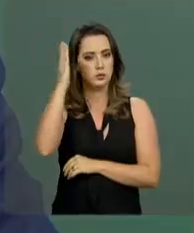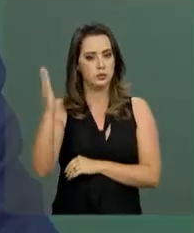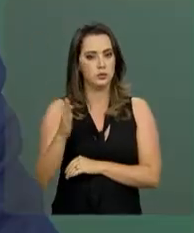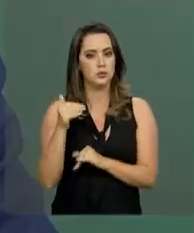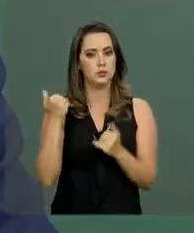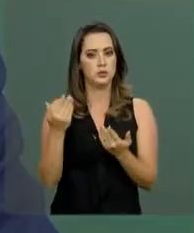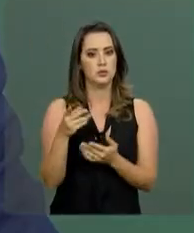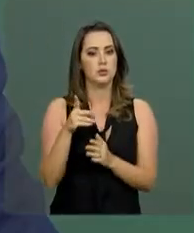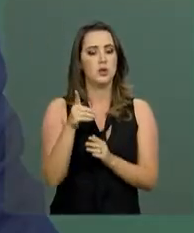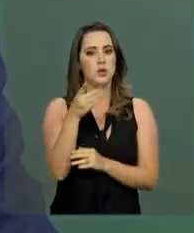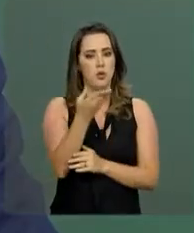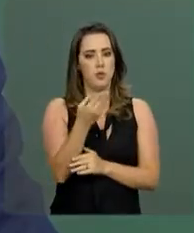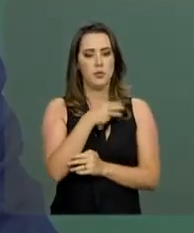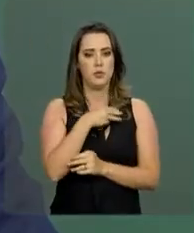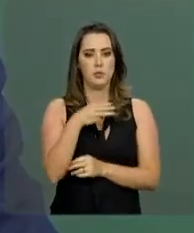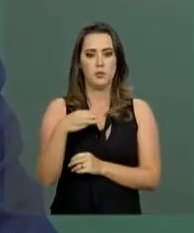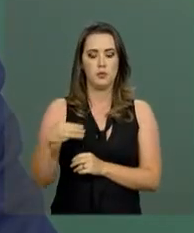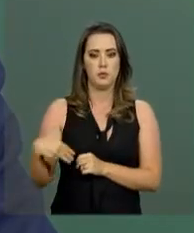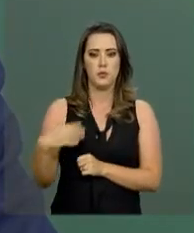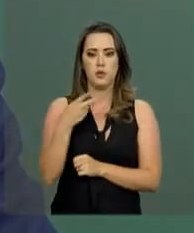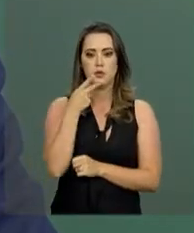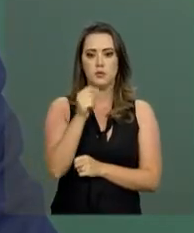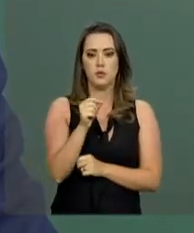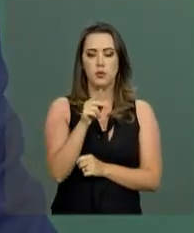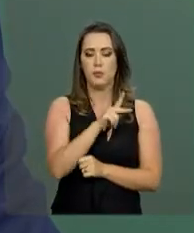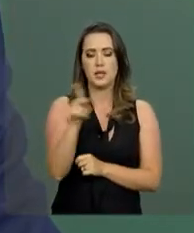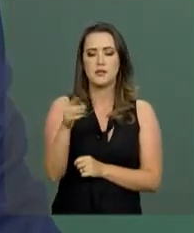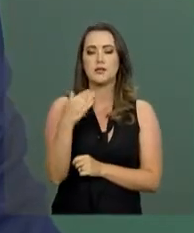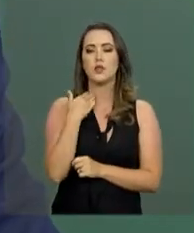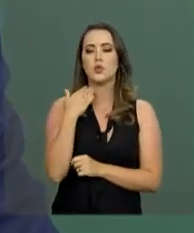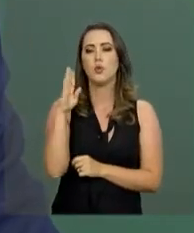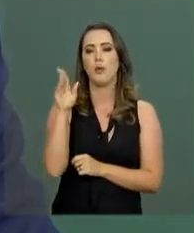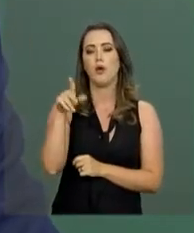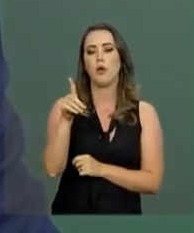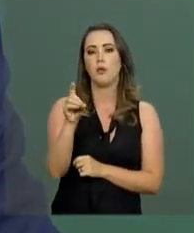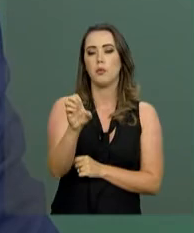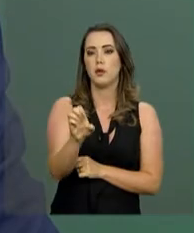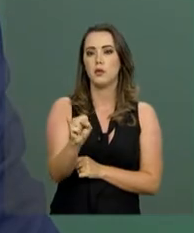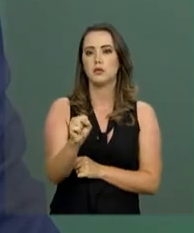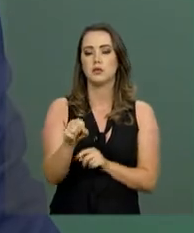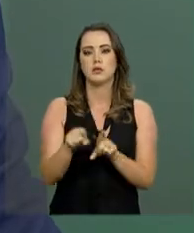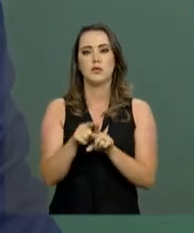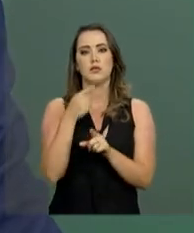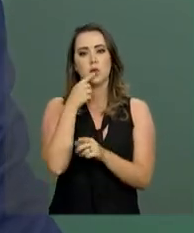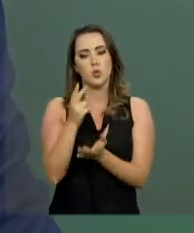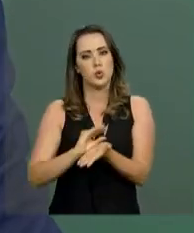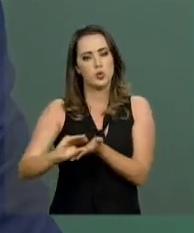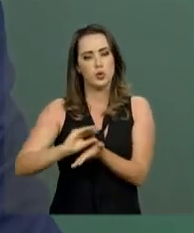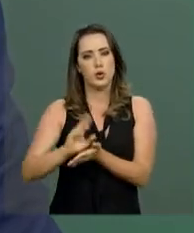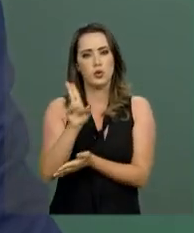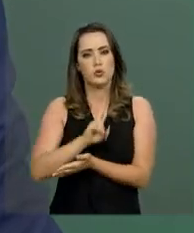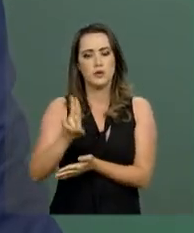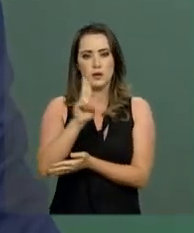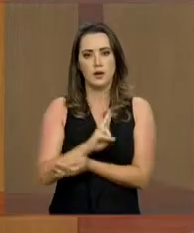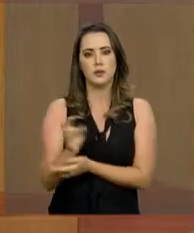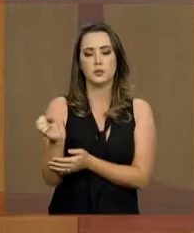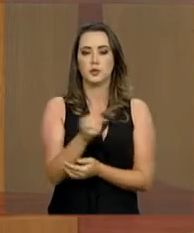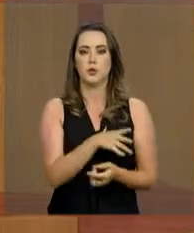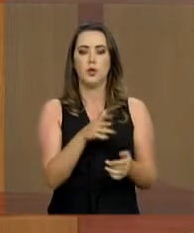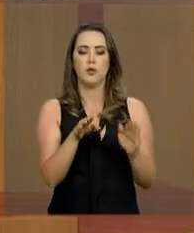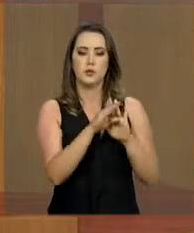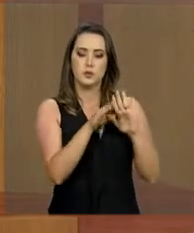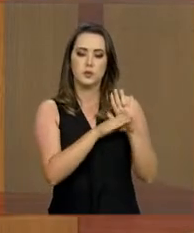Para Diogo Oliveira, presidente do BNDES, os recursos vão poder ser usados em projetos de modernização